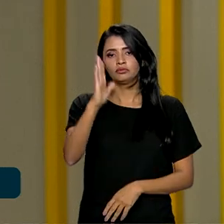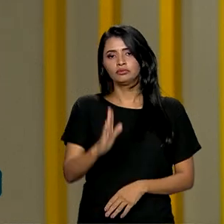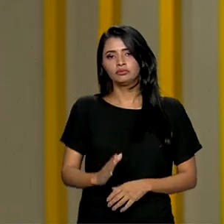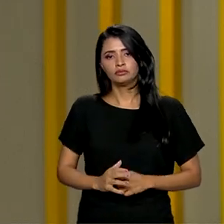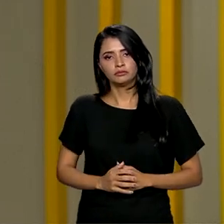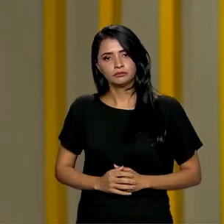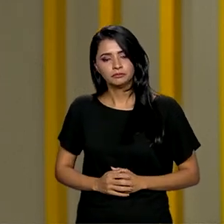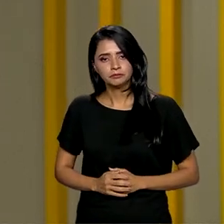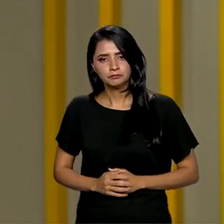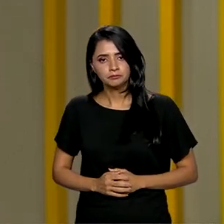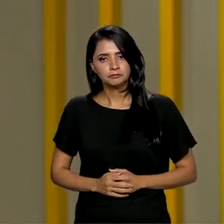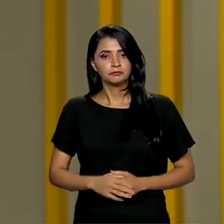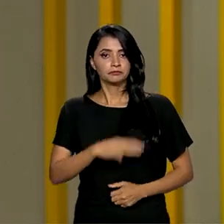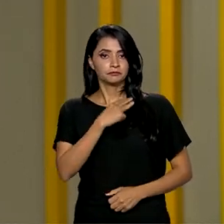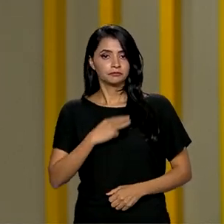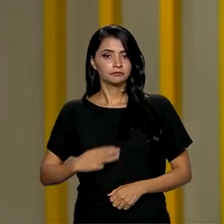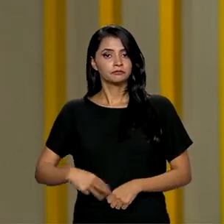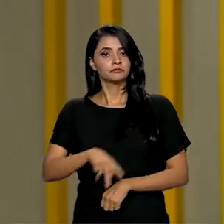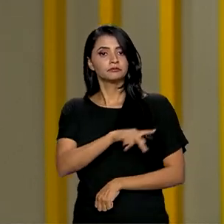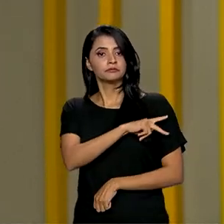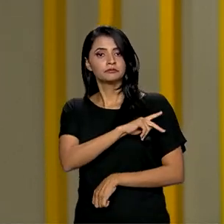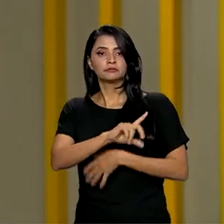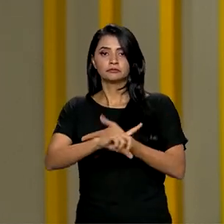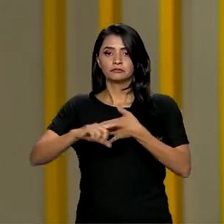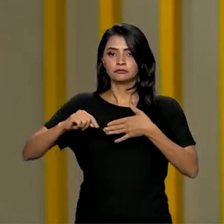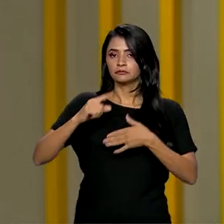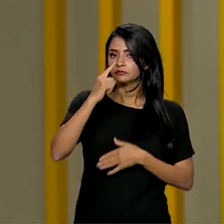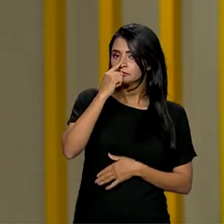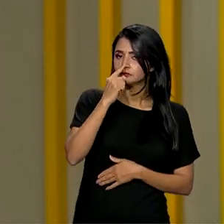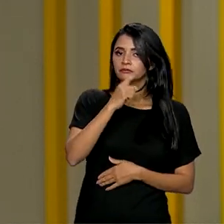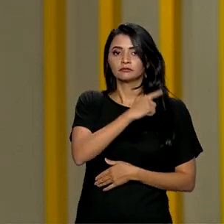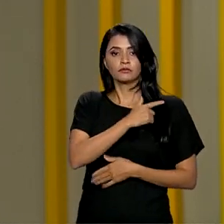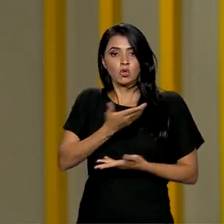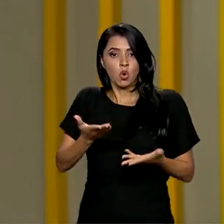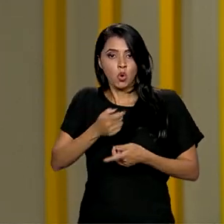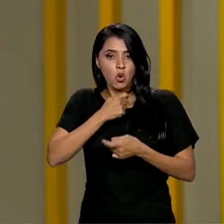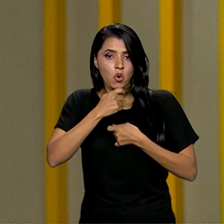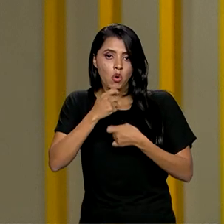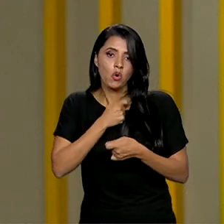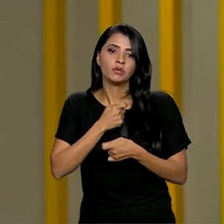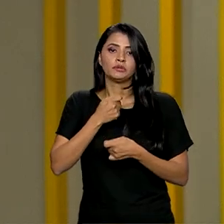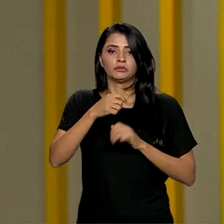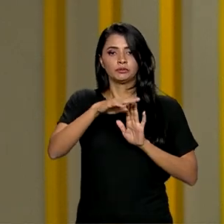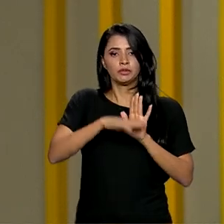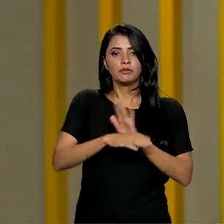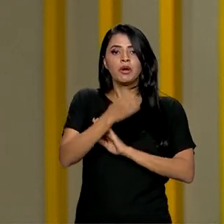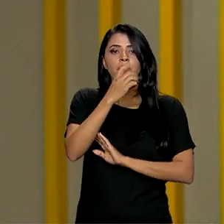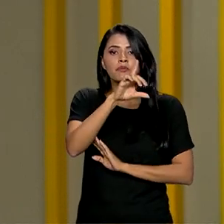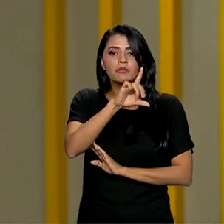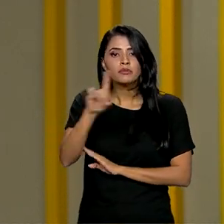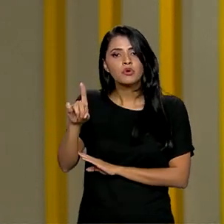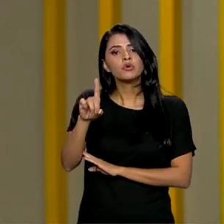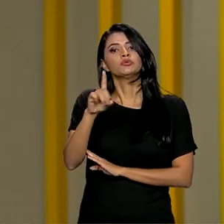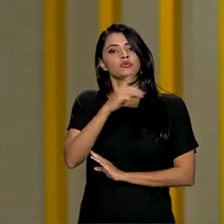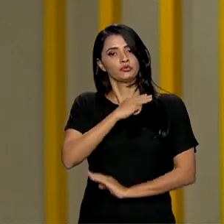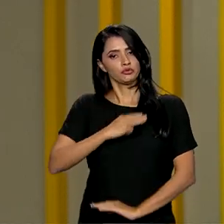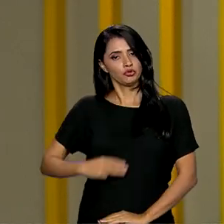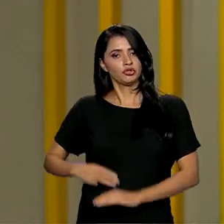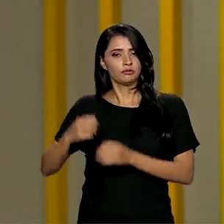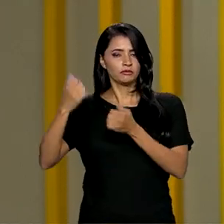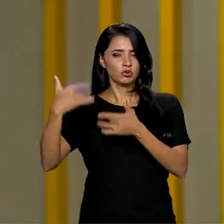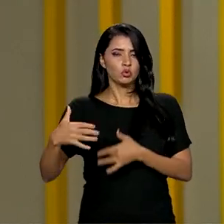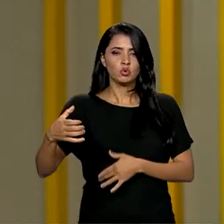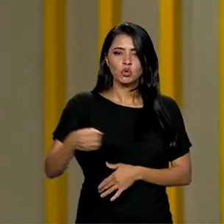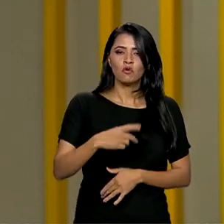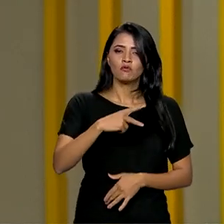O ministro-chefe da Casa Civil, Rui Costa, foi o entrevistado de hoje do programa Bom Dia, Ministro. Ele falou sobre o novo PAC,